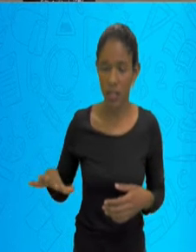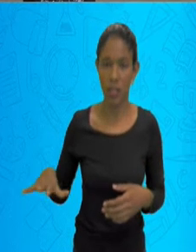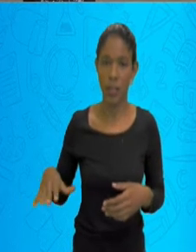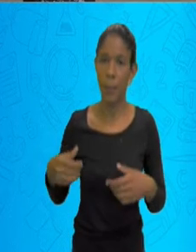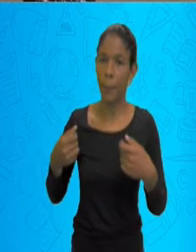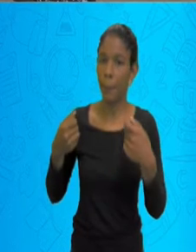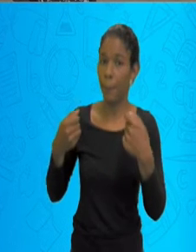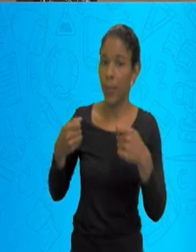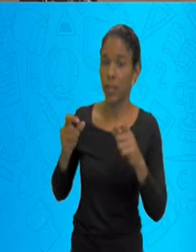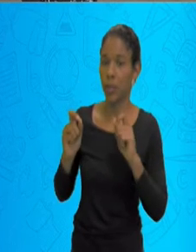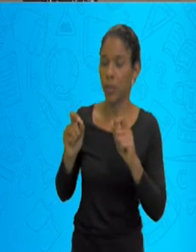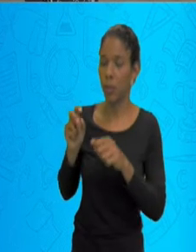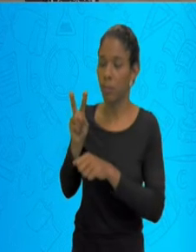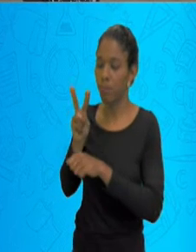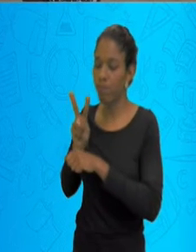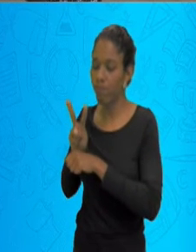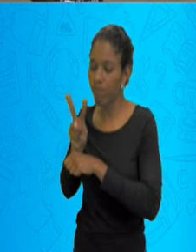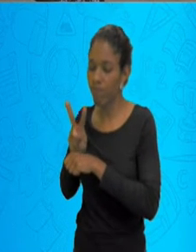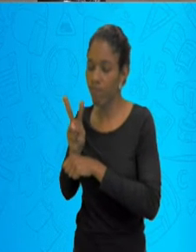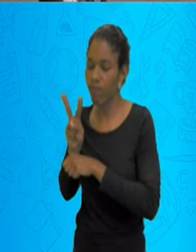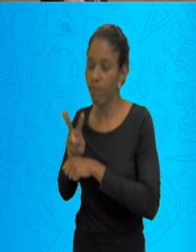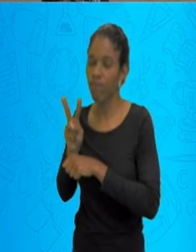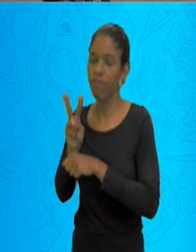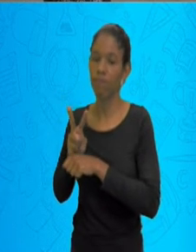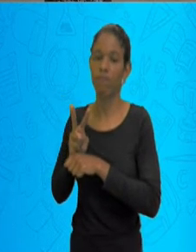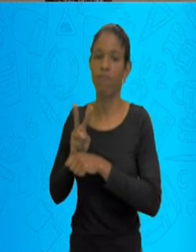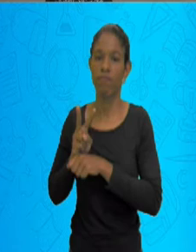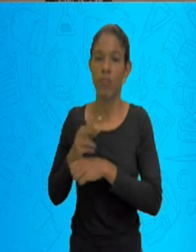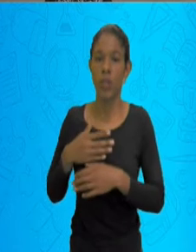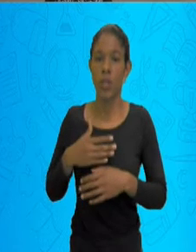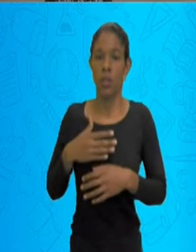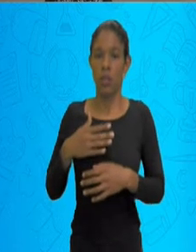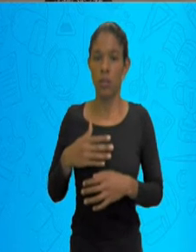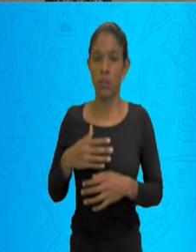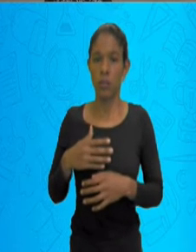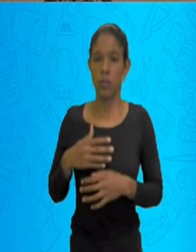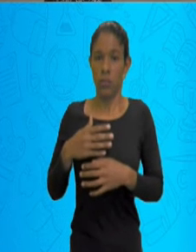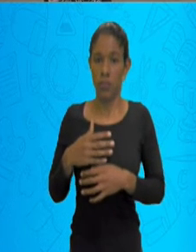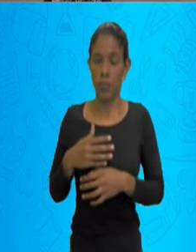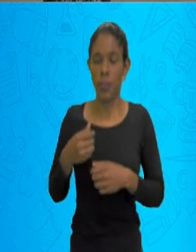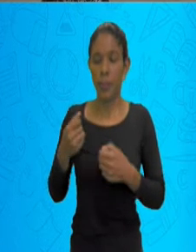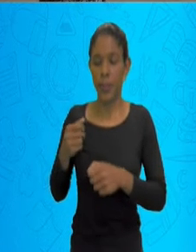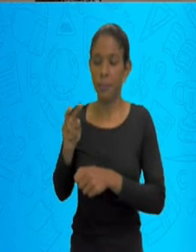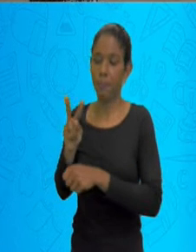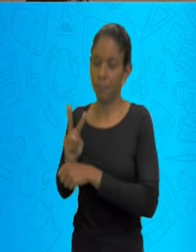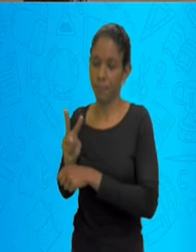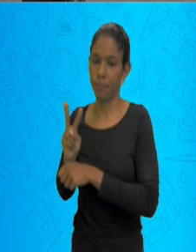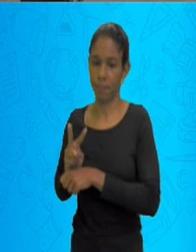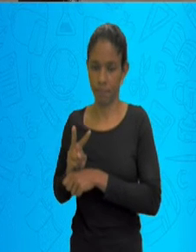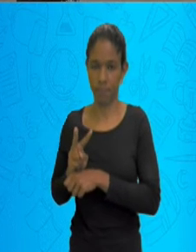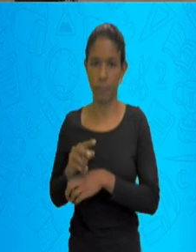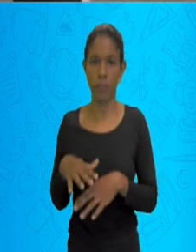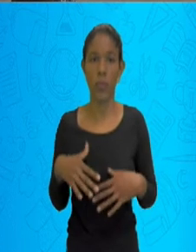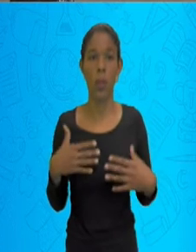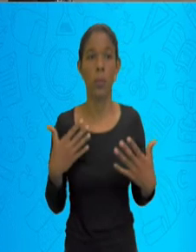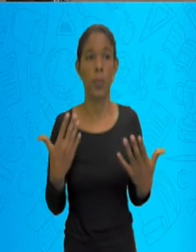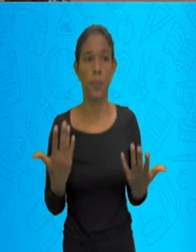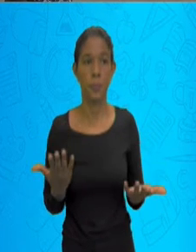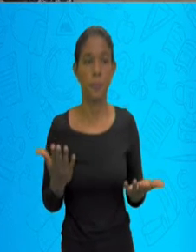cuidados em relação à questão do soluço, uma vez que ela ainda está se organizando. Bom,